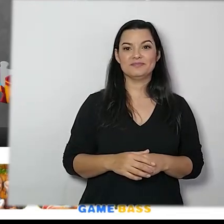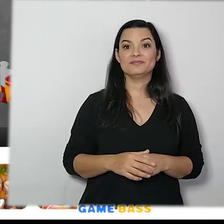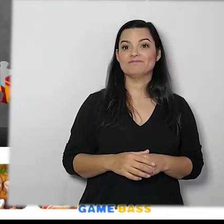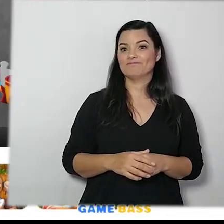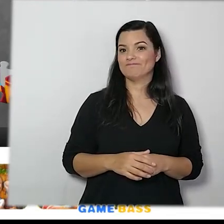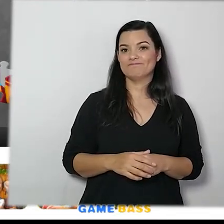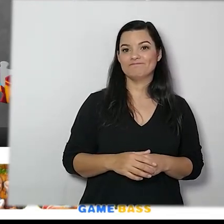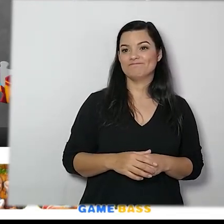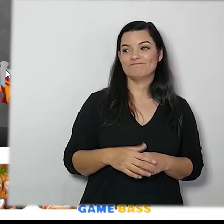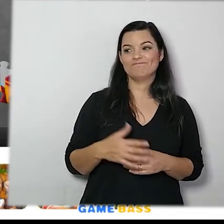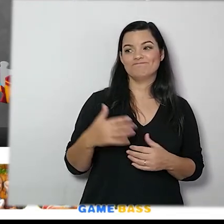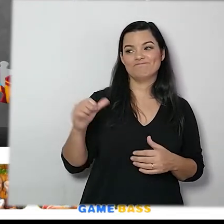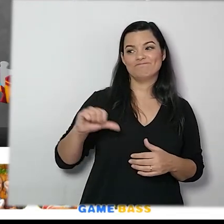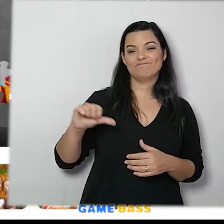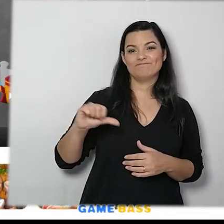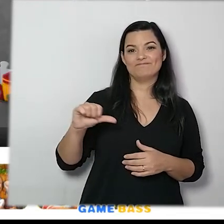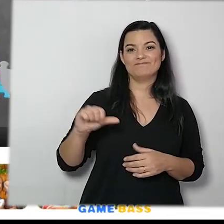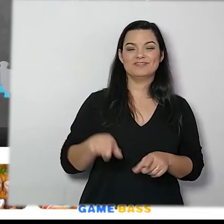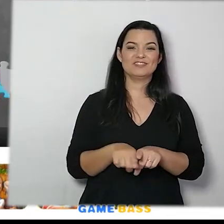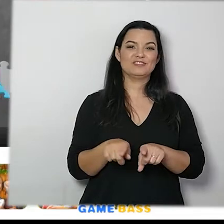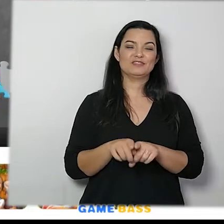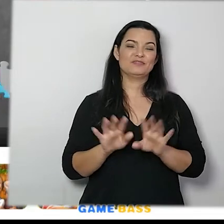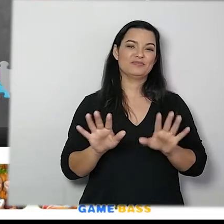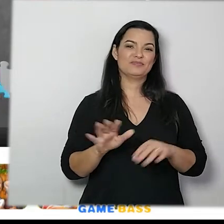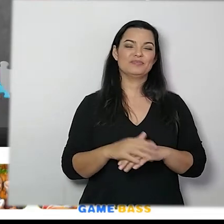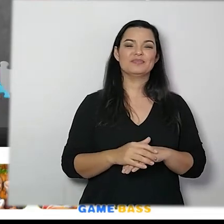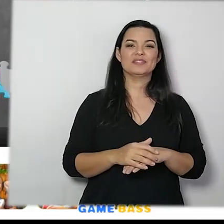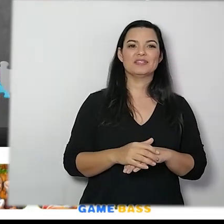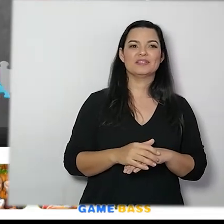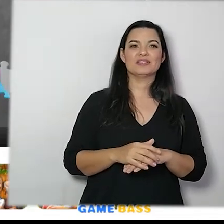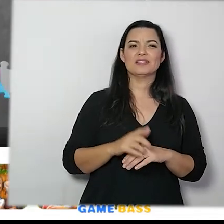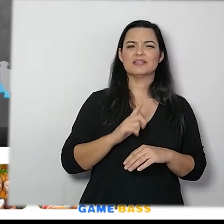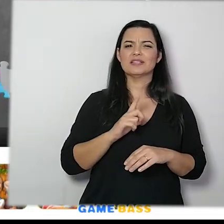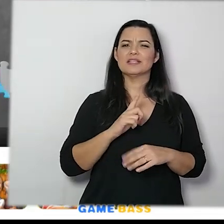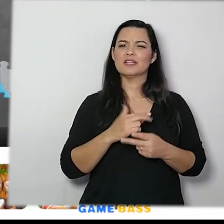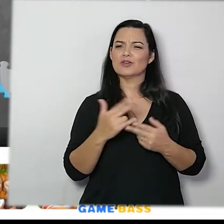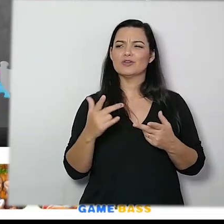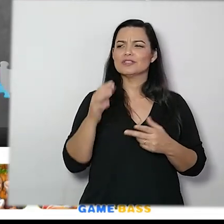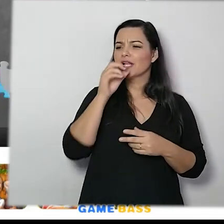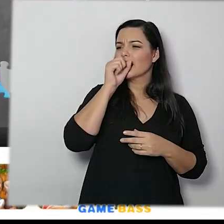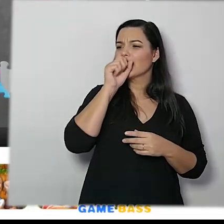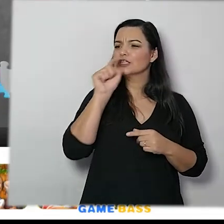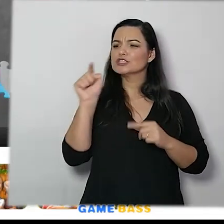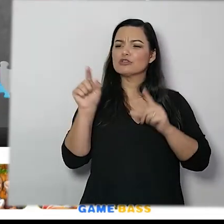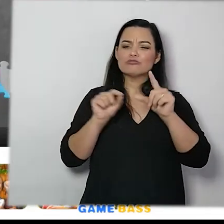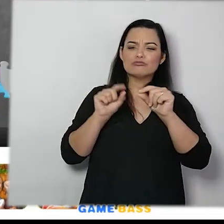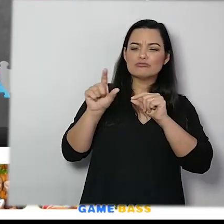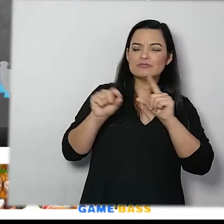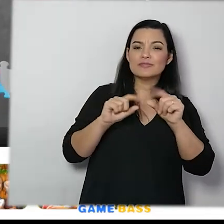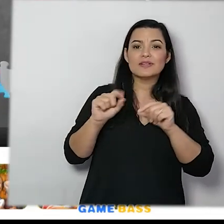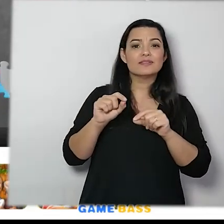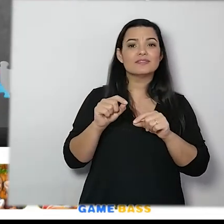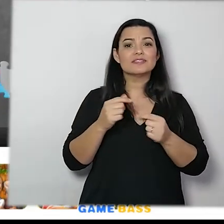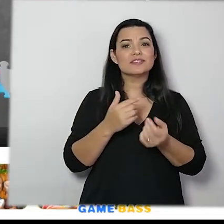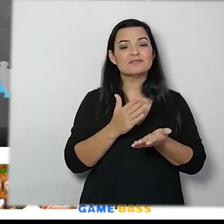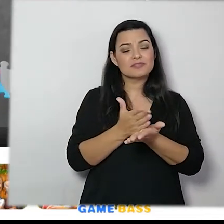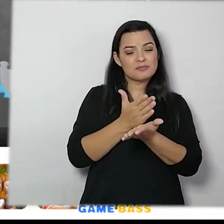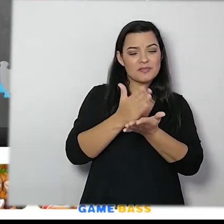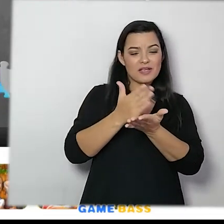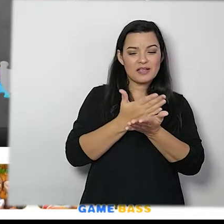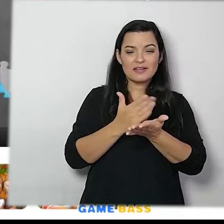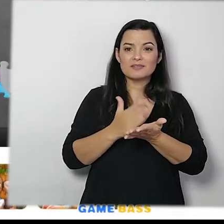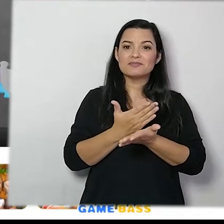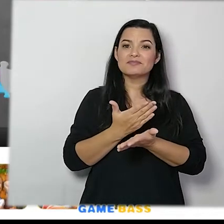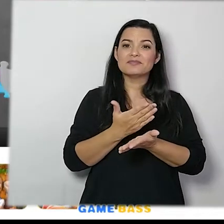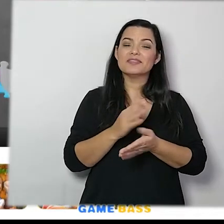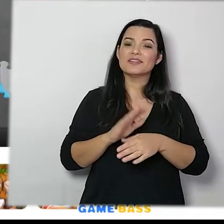Ih, essa aqui também não deu certo, mas eu acho que tem alguma coisa de laranja ali no meio. E aí você vai separando as